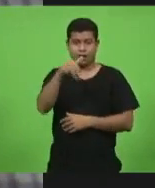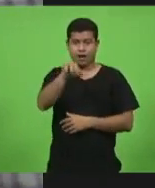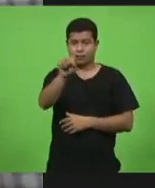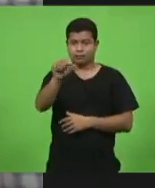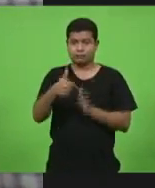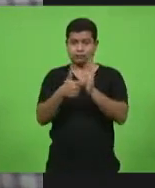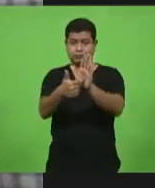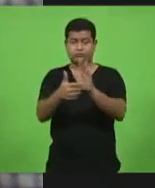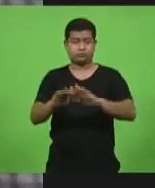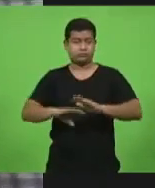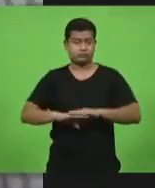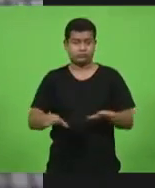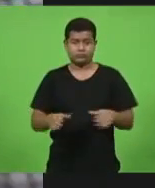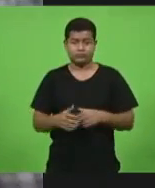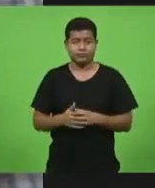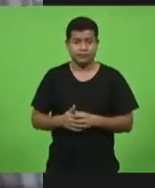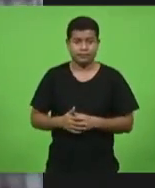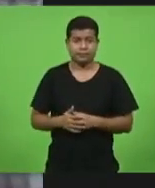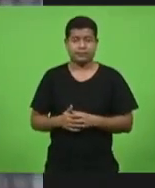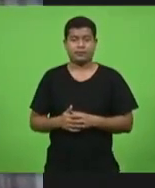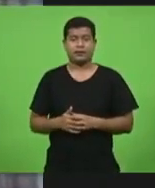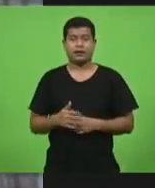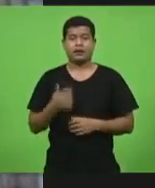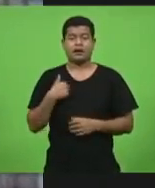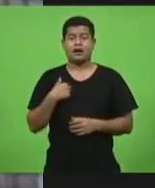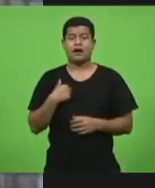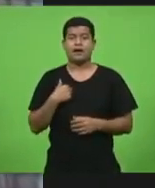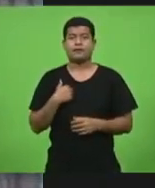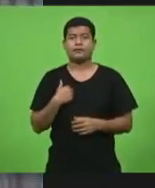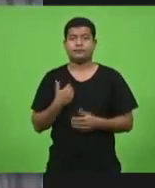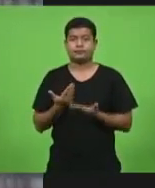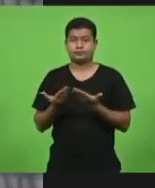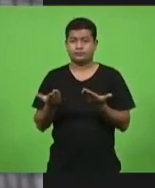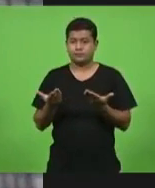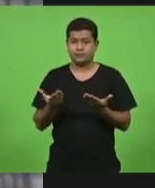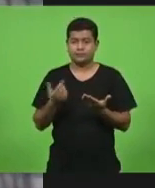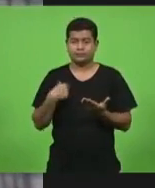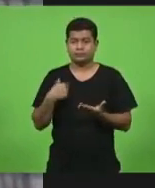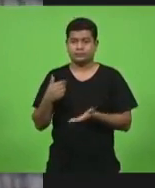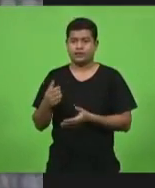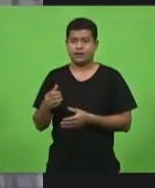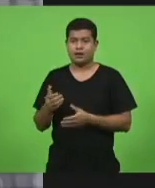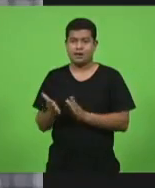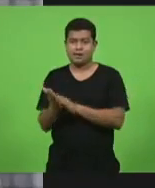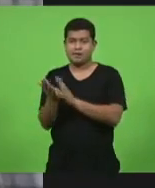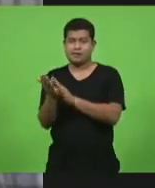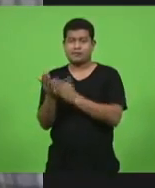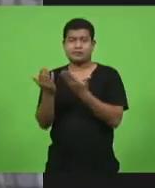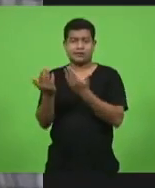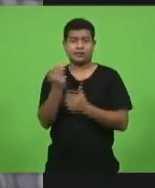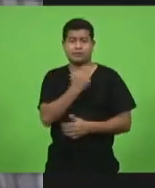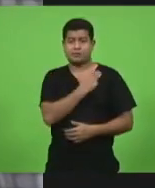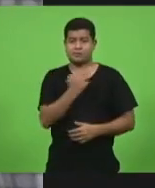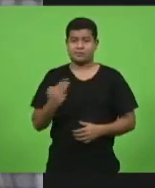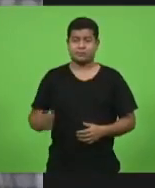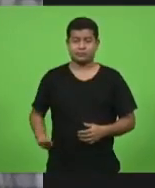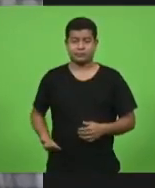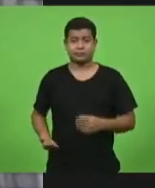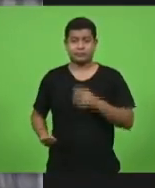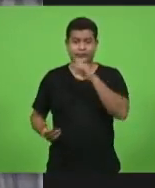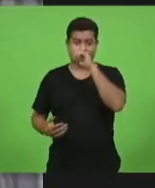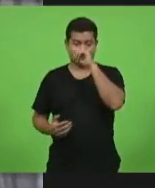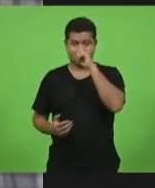dar dar recomendação de condecorar um ministro que deixa